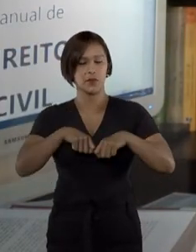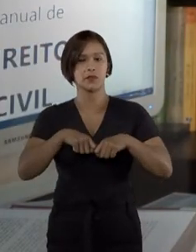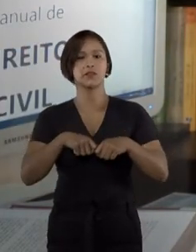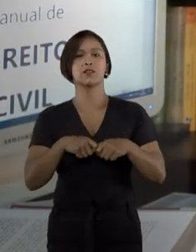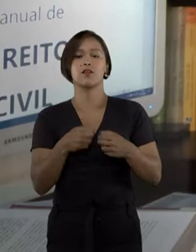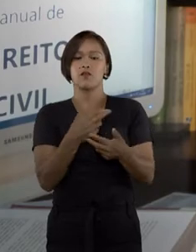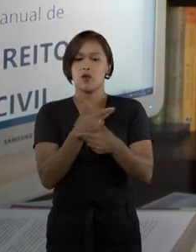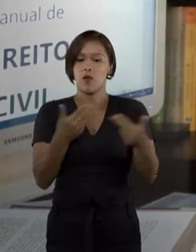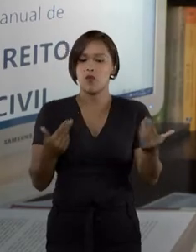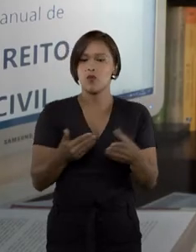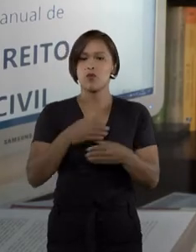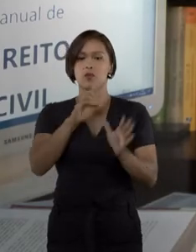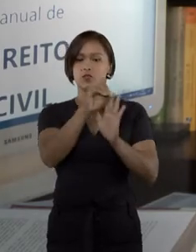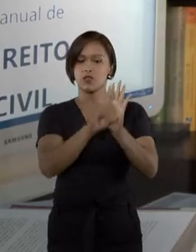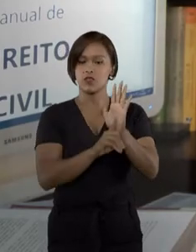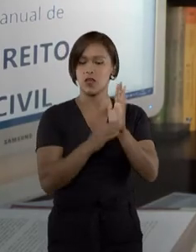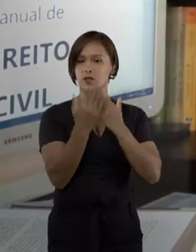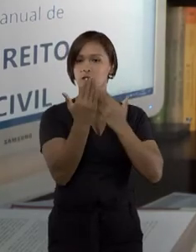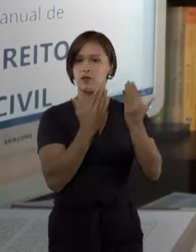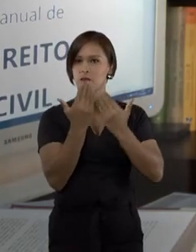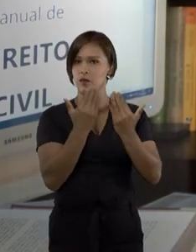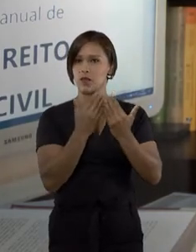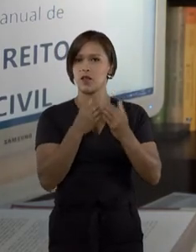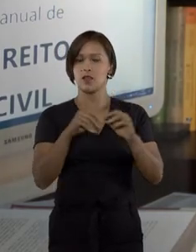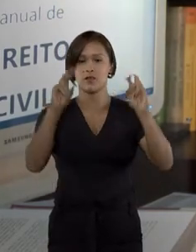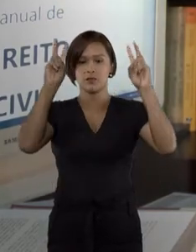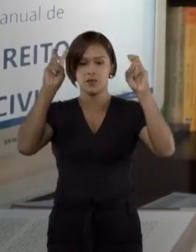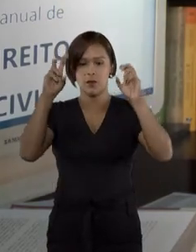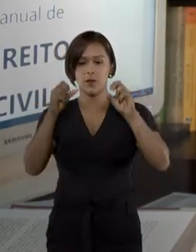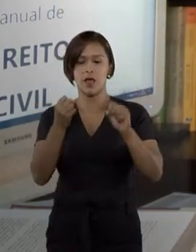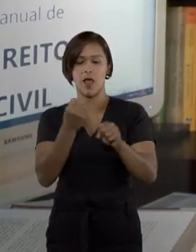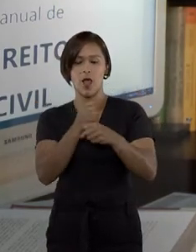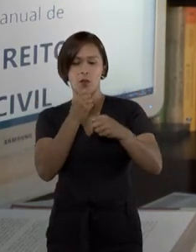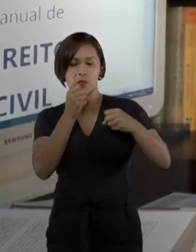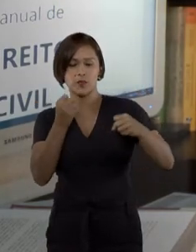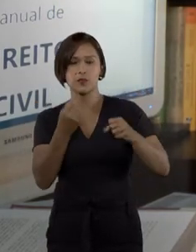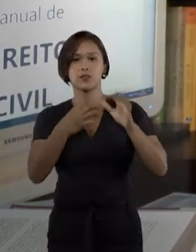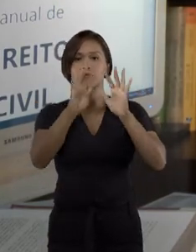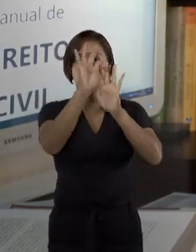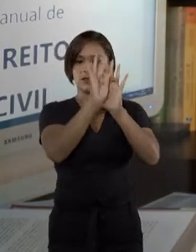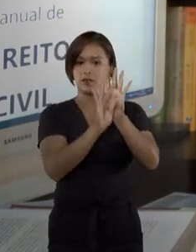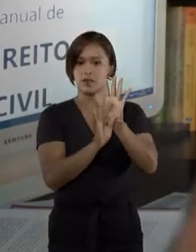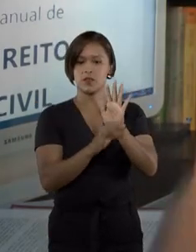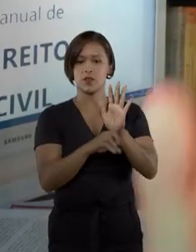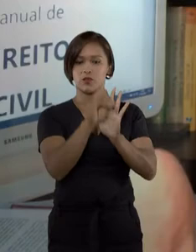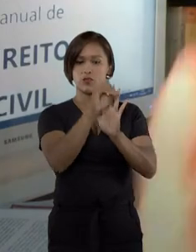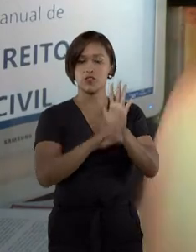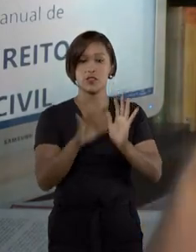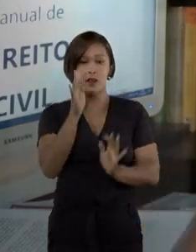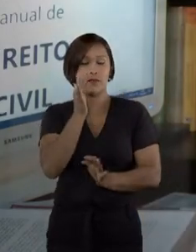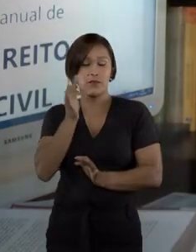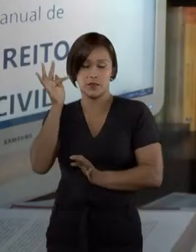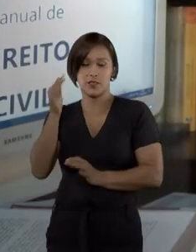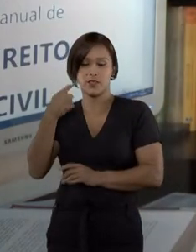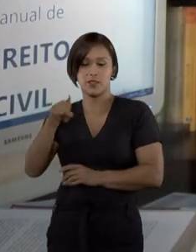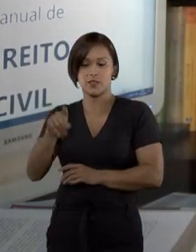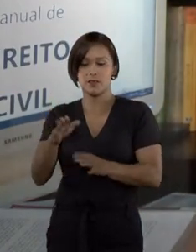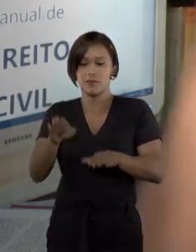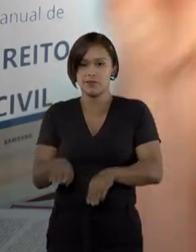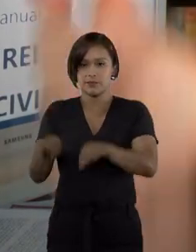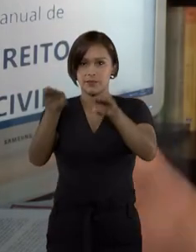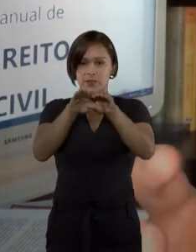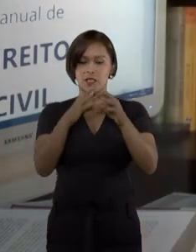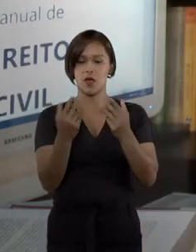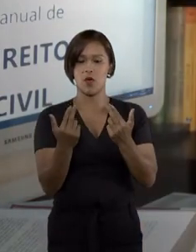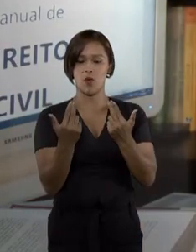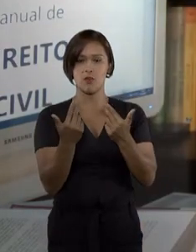direito comparado, principalmente a construção da teoria no direito francês, para estabelecer alguns parâmetros